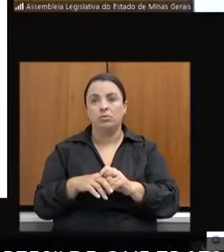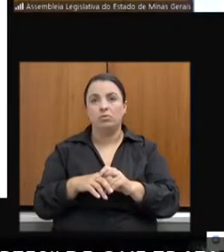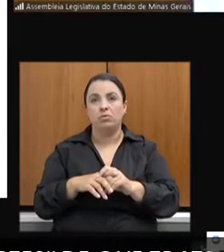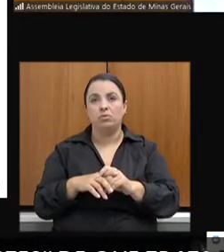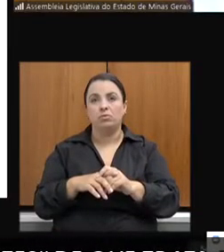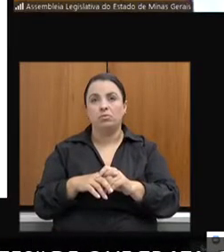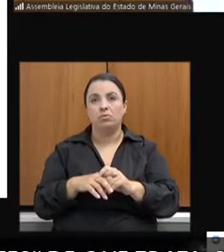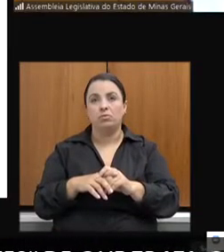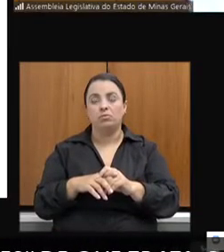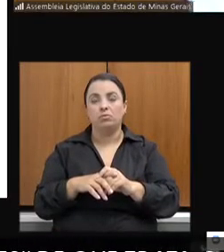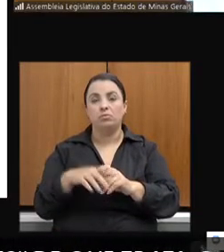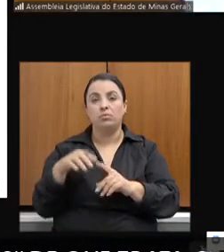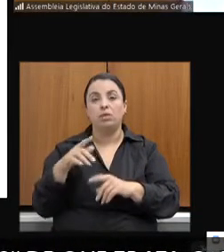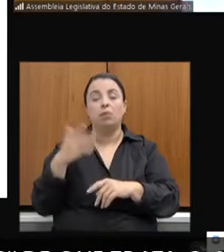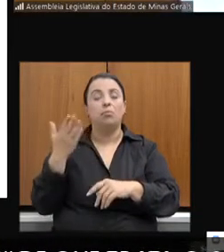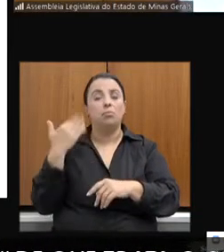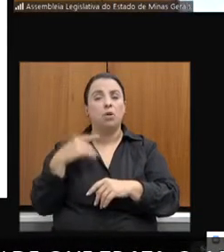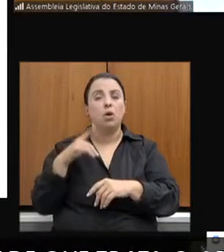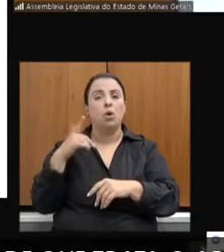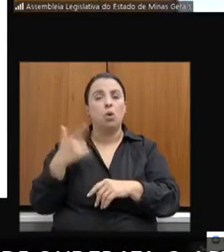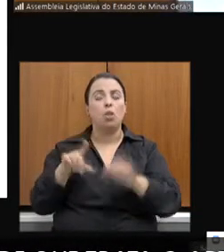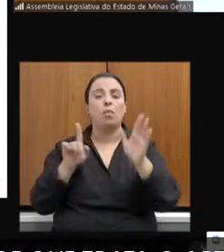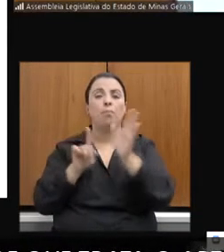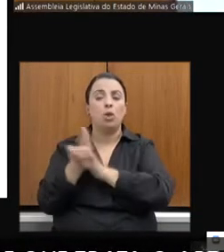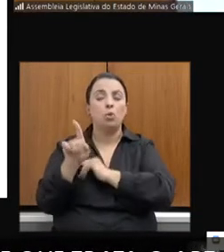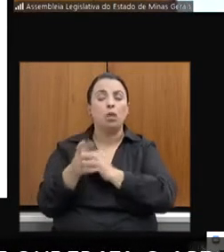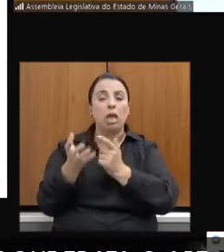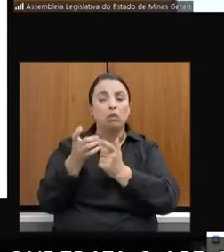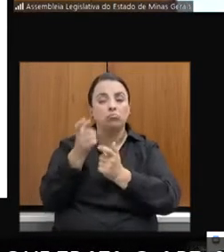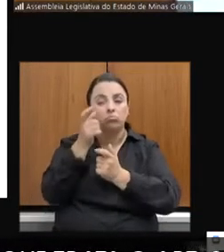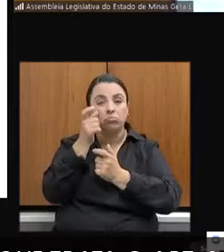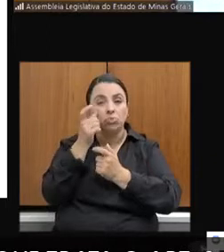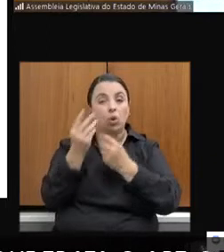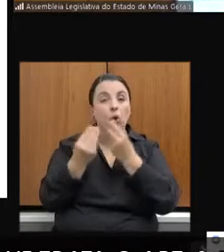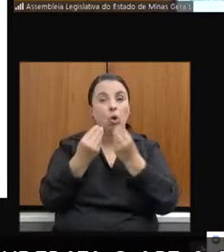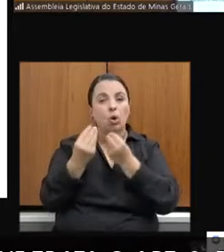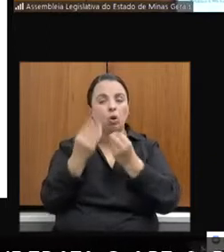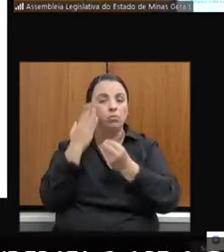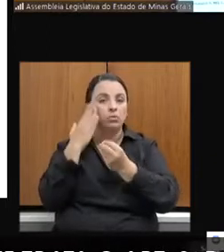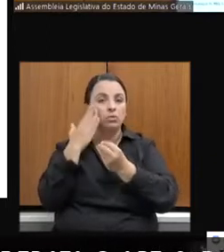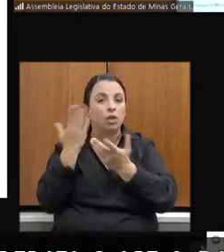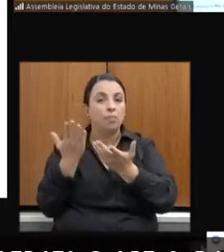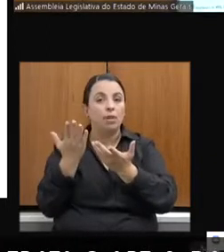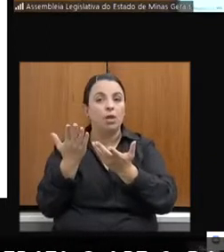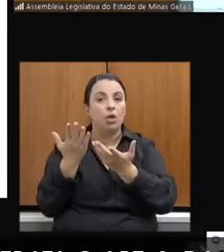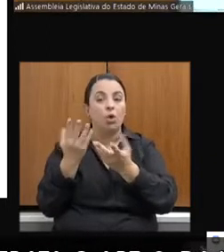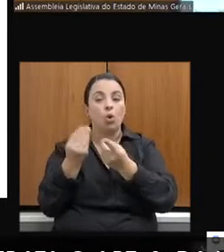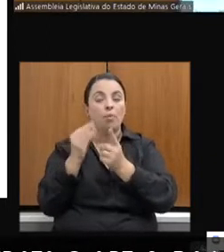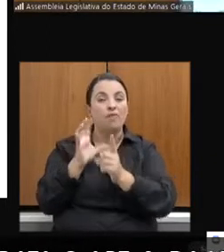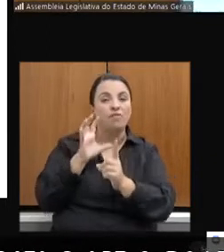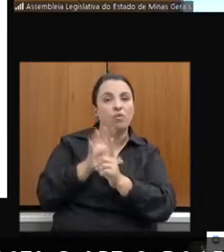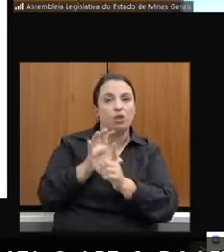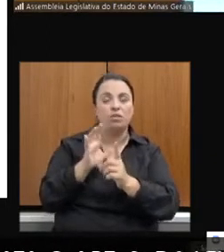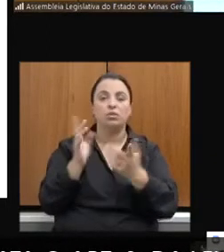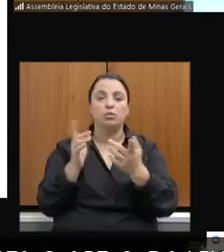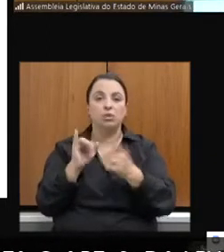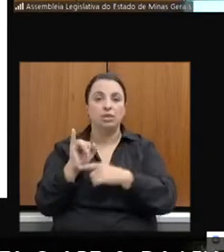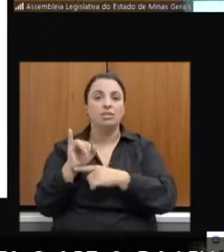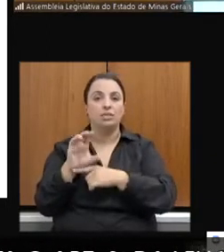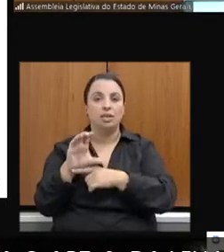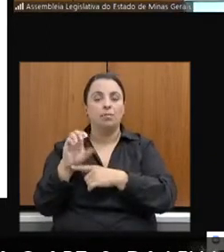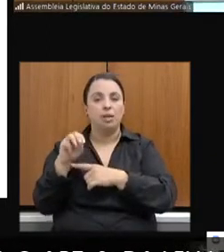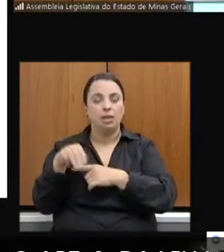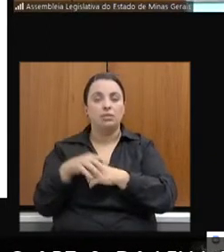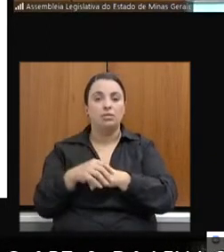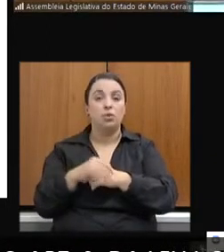pergunta que nós tínhamos interesse de saber do impacto do ICMS sobre algumas variáveis. Então, o ICMS esportivo fomentou